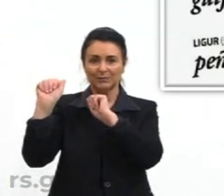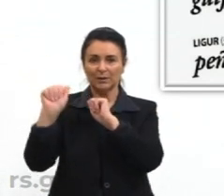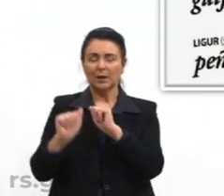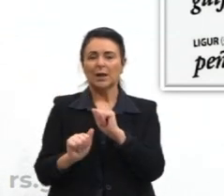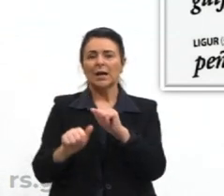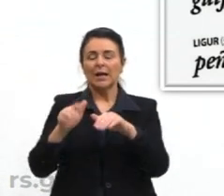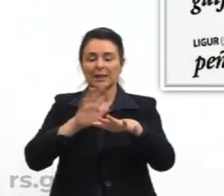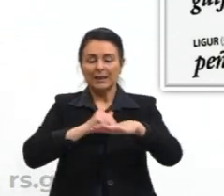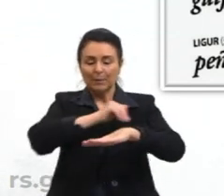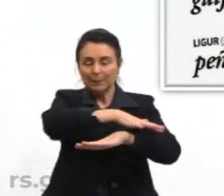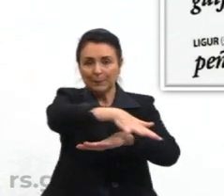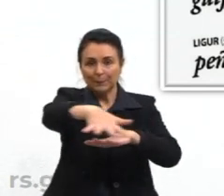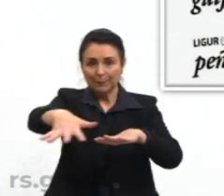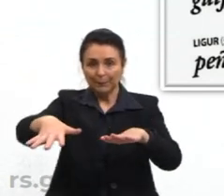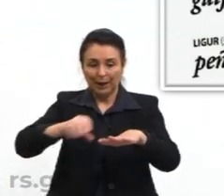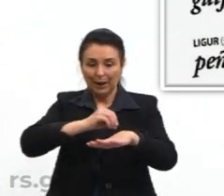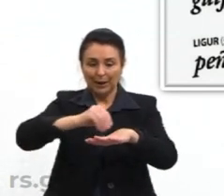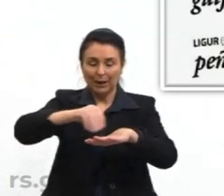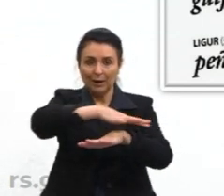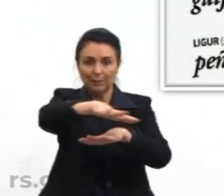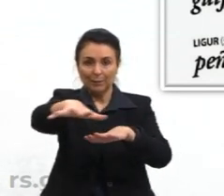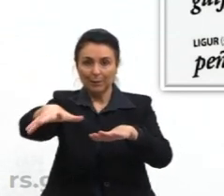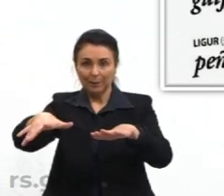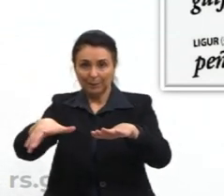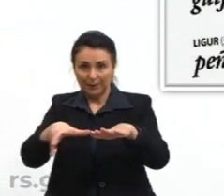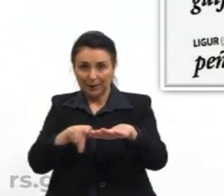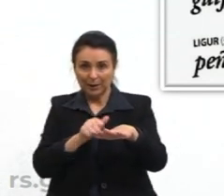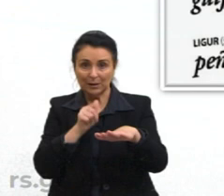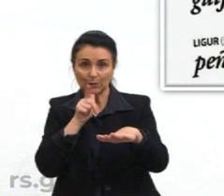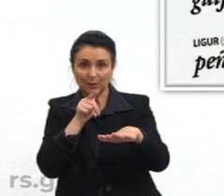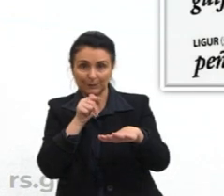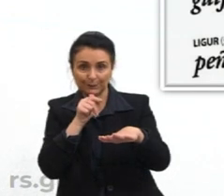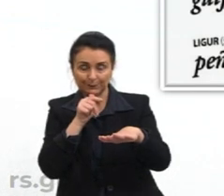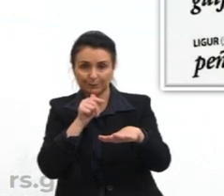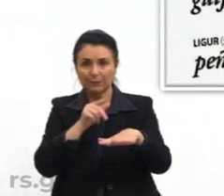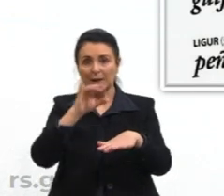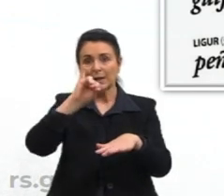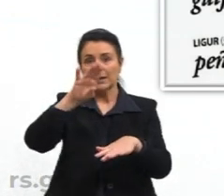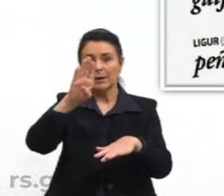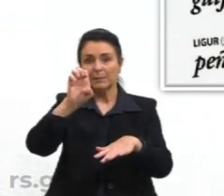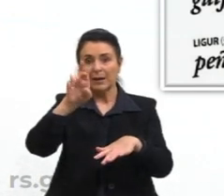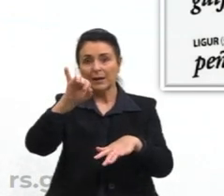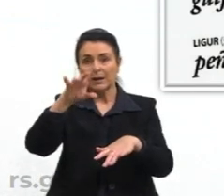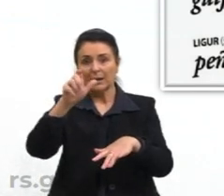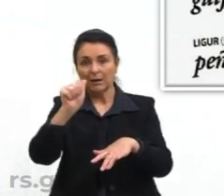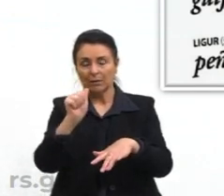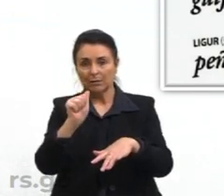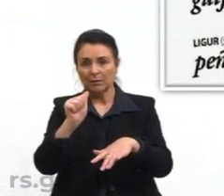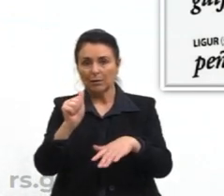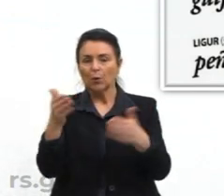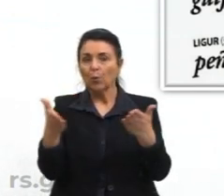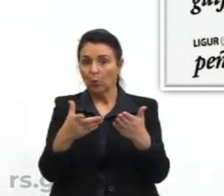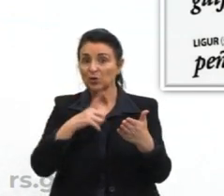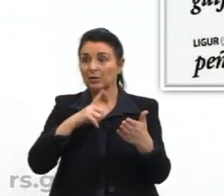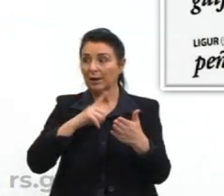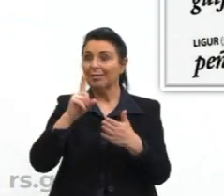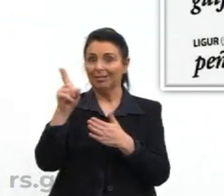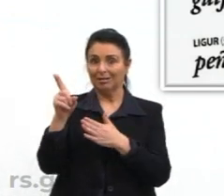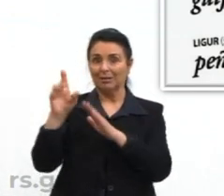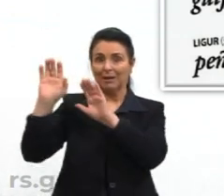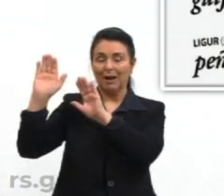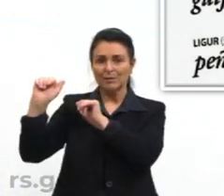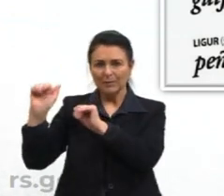Península Ibérica, a Península região aqui, que hoje se encontra Espanha e também Portugal,